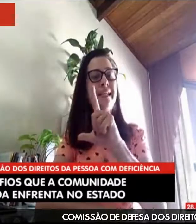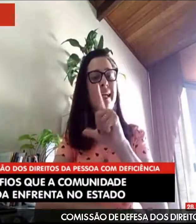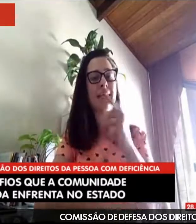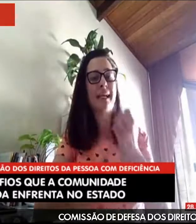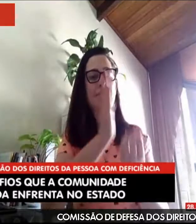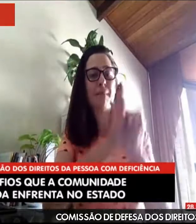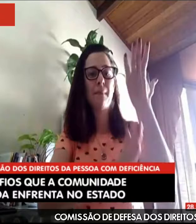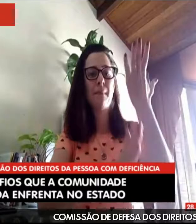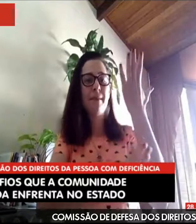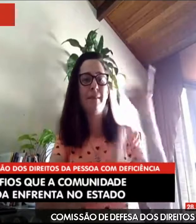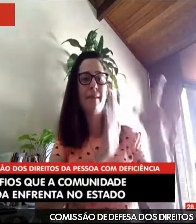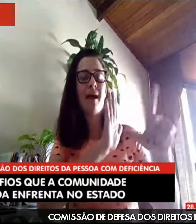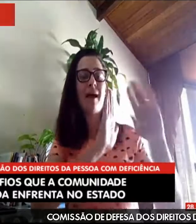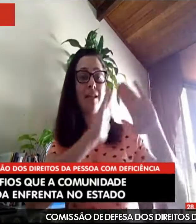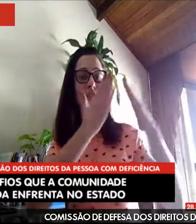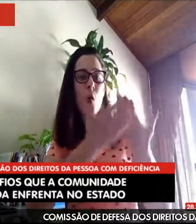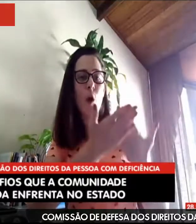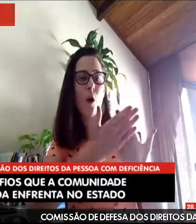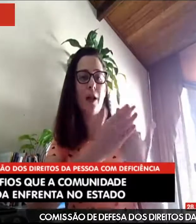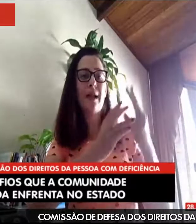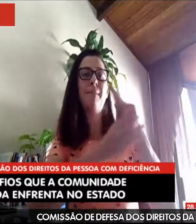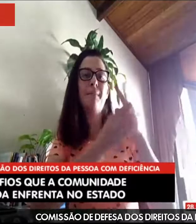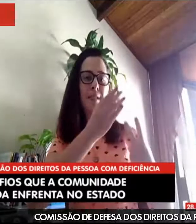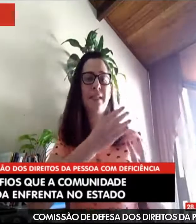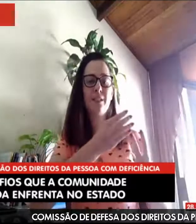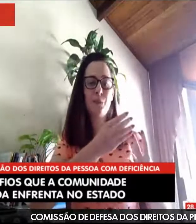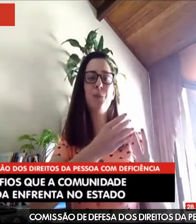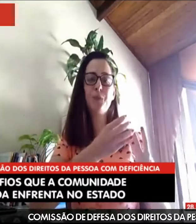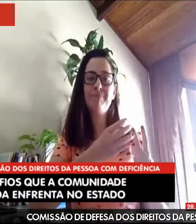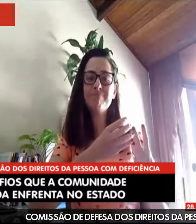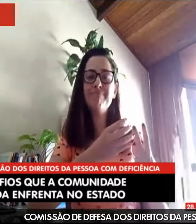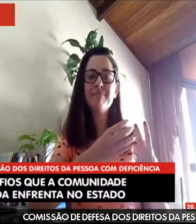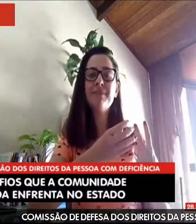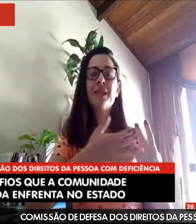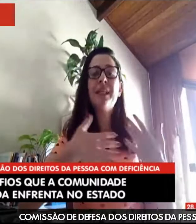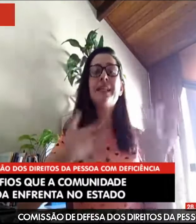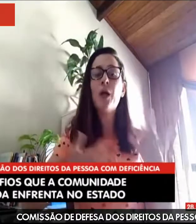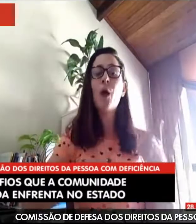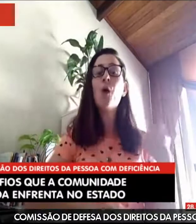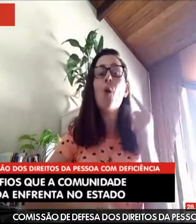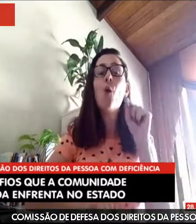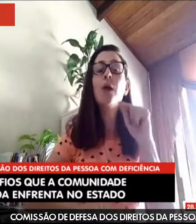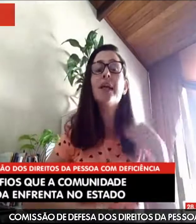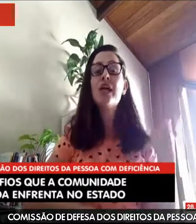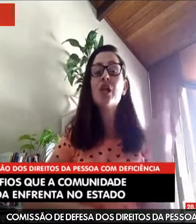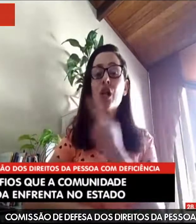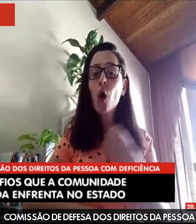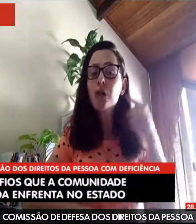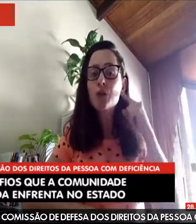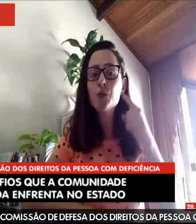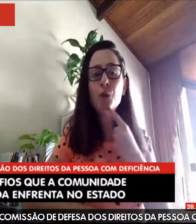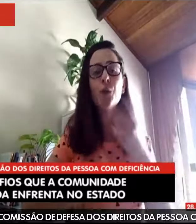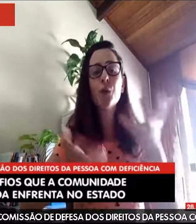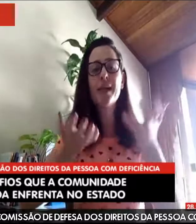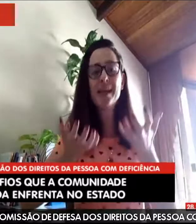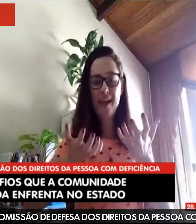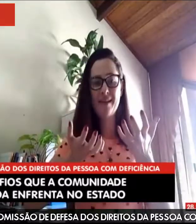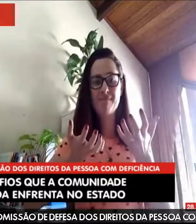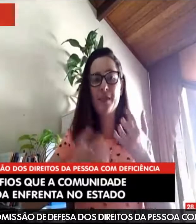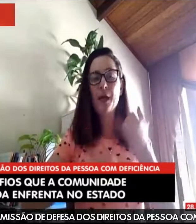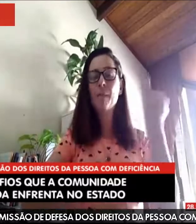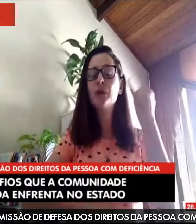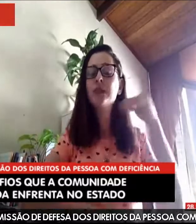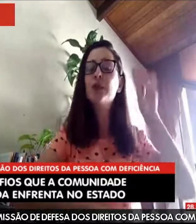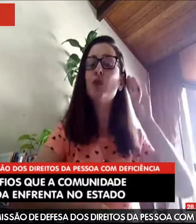essa luta, por conquistas que já tivemos pela escola bilingue. Então, agora nós